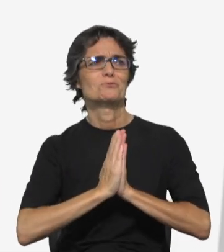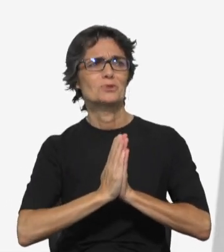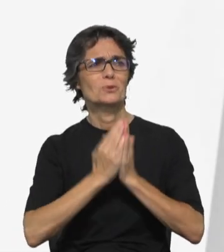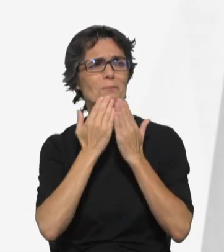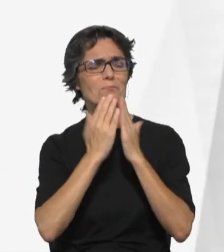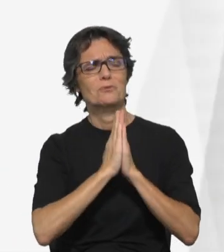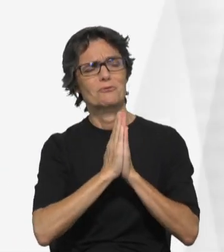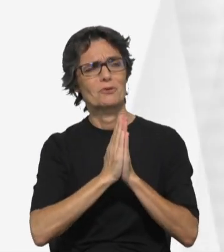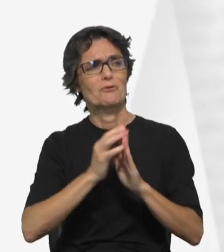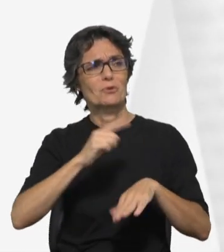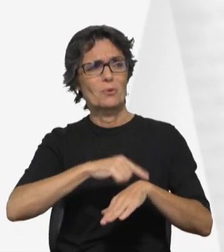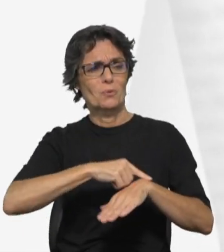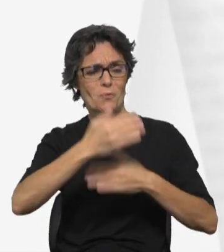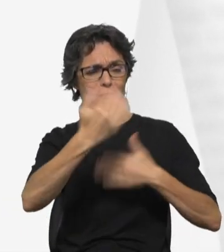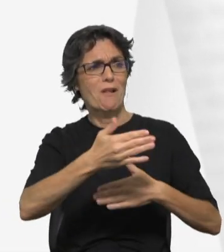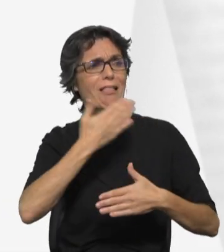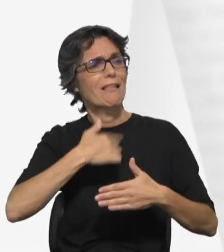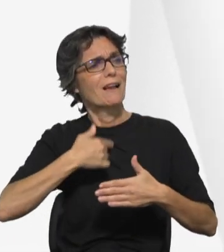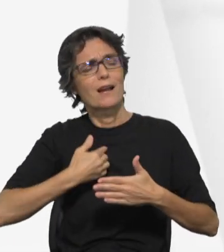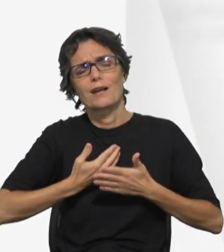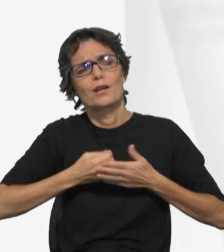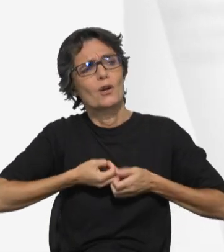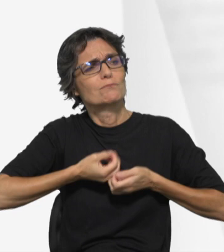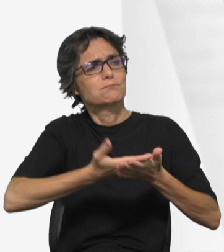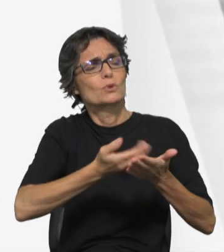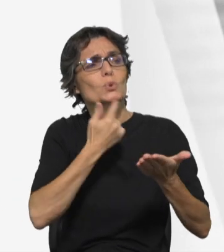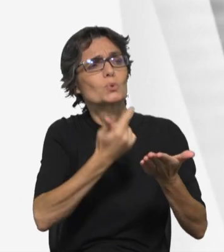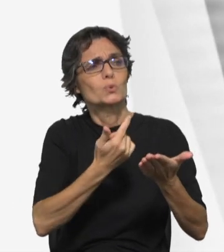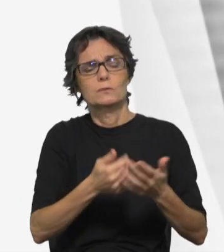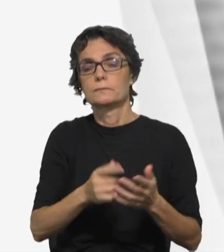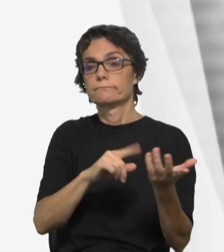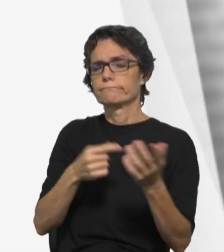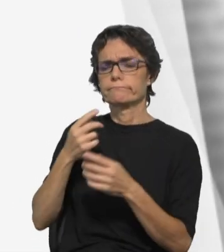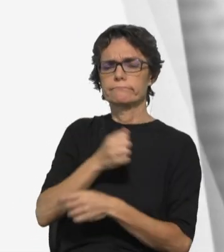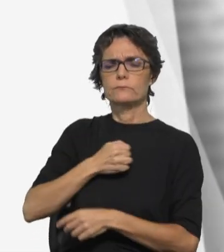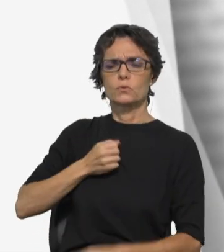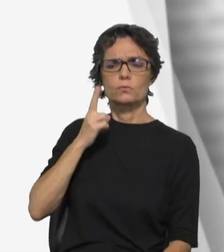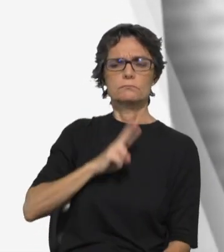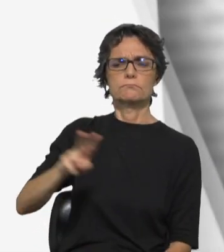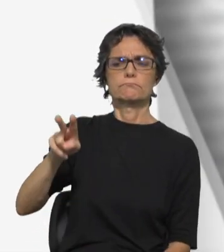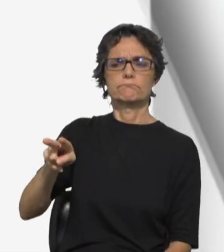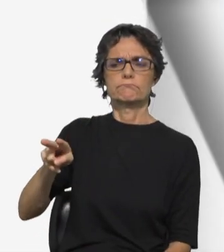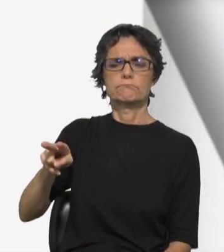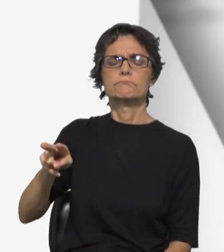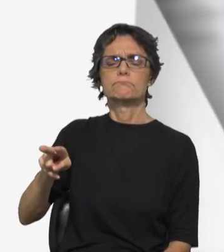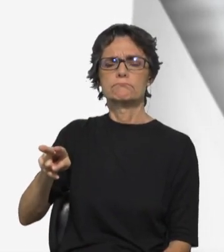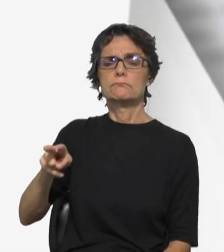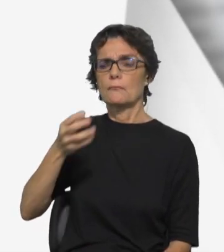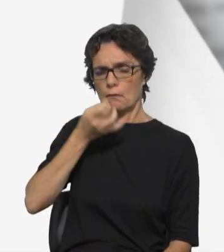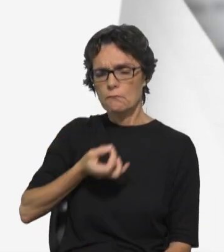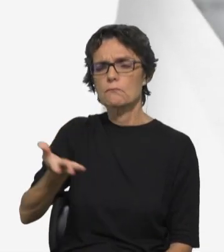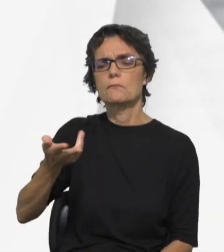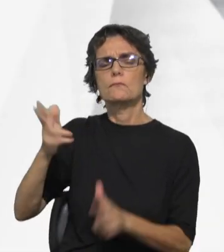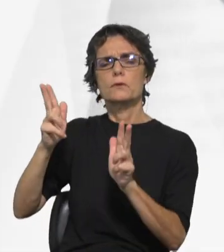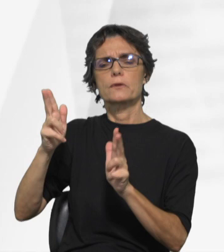concede-me um prazo e tudo te pagarei. Cheio de compaixão, o Senhor daquele servo deu-lhe a liberdade